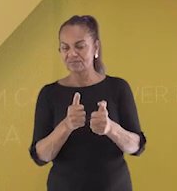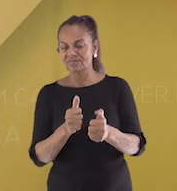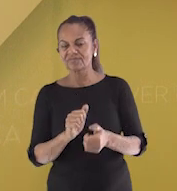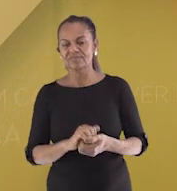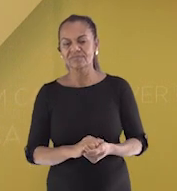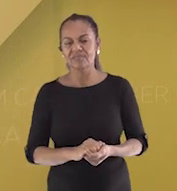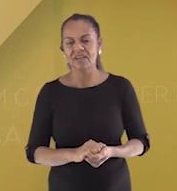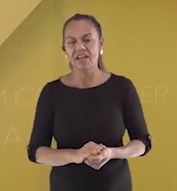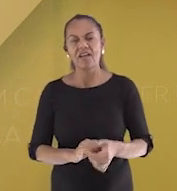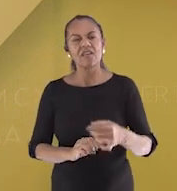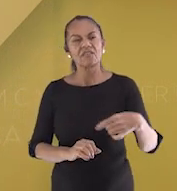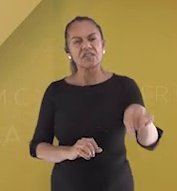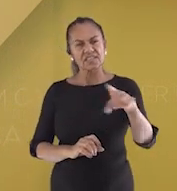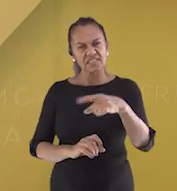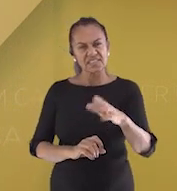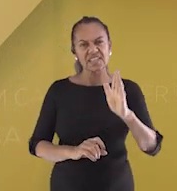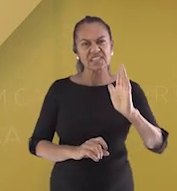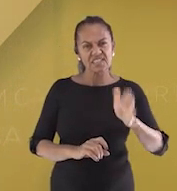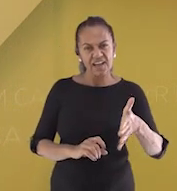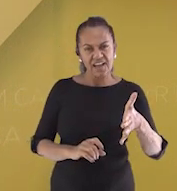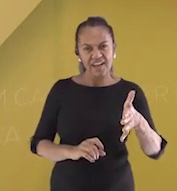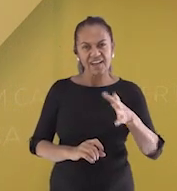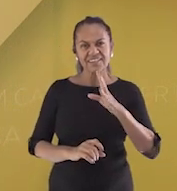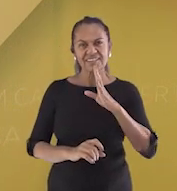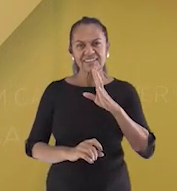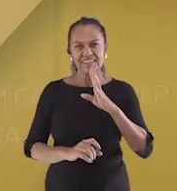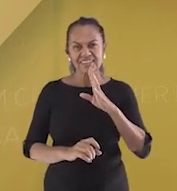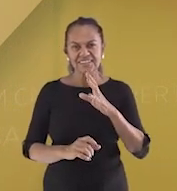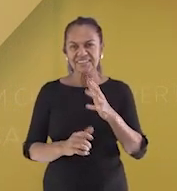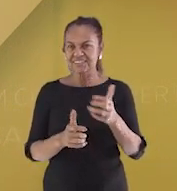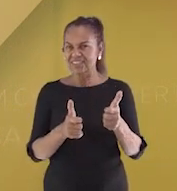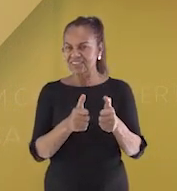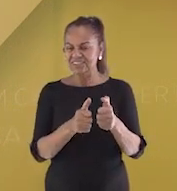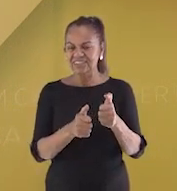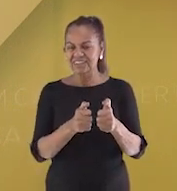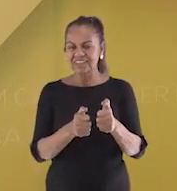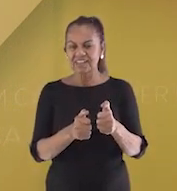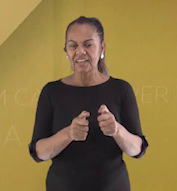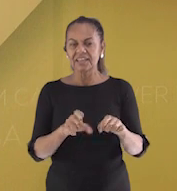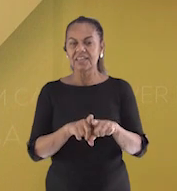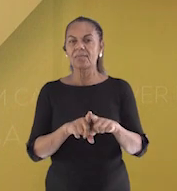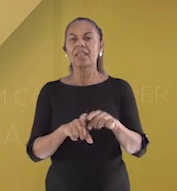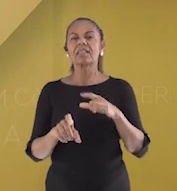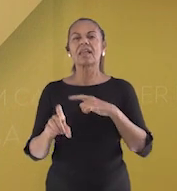Vocês já ouviram falar em algum desses jogos? E esse personagem aqui?